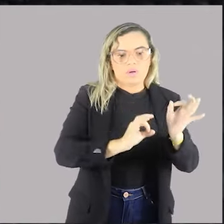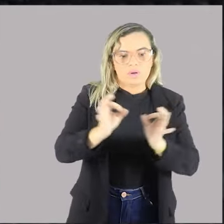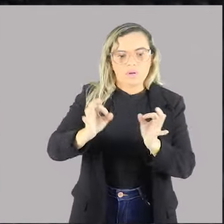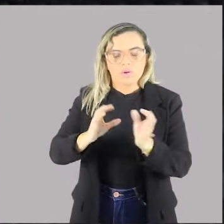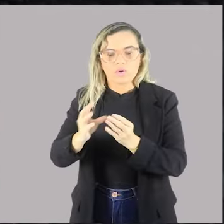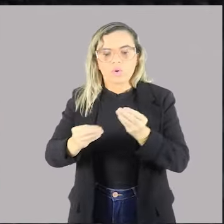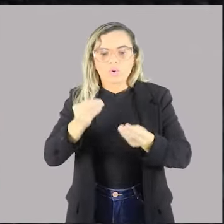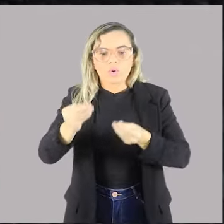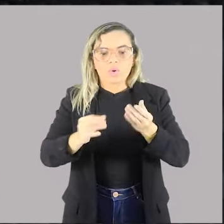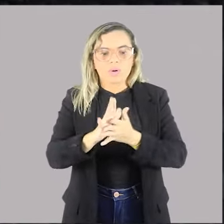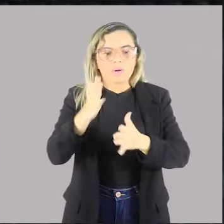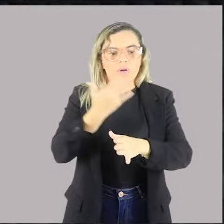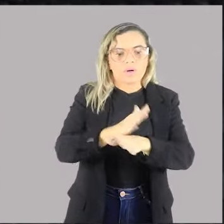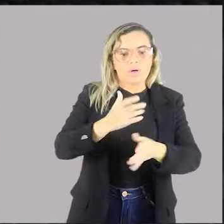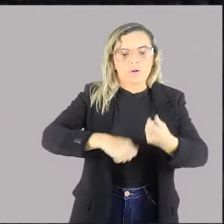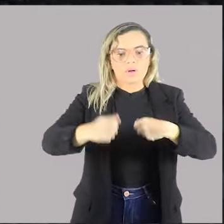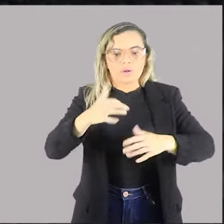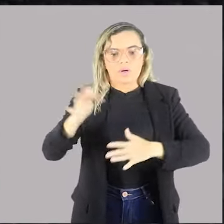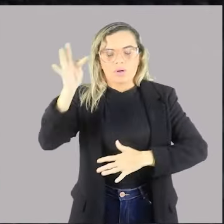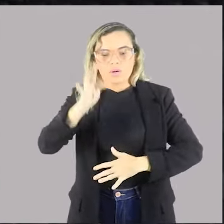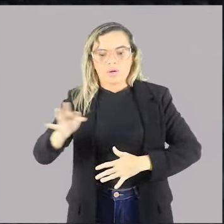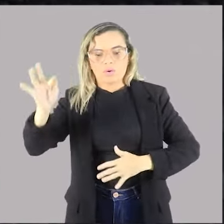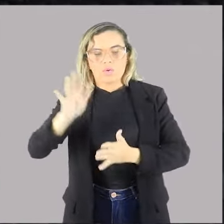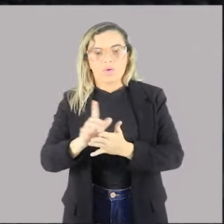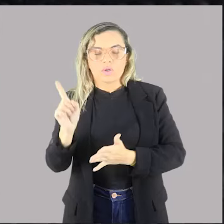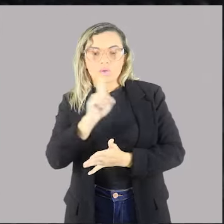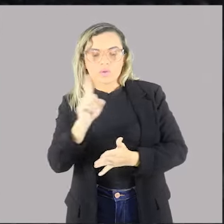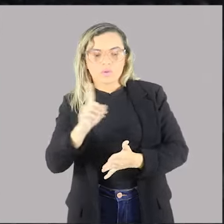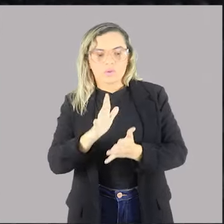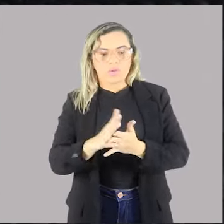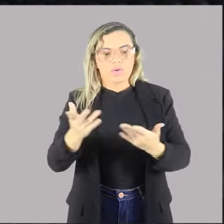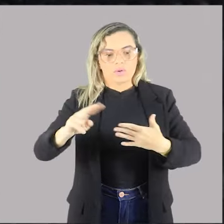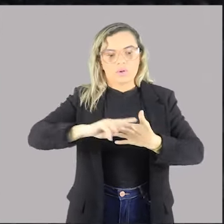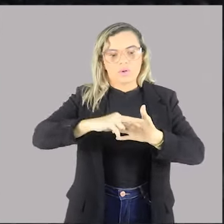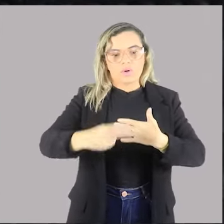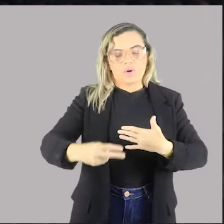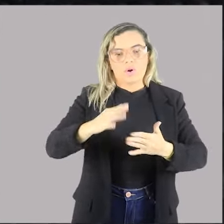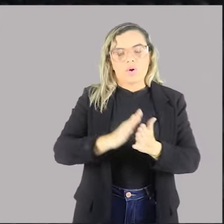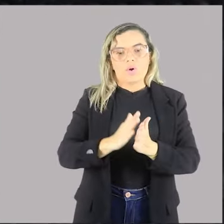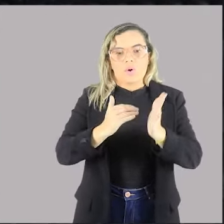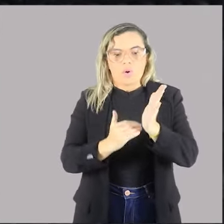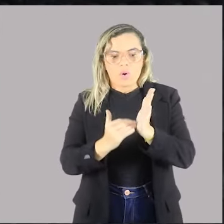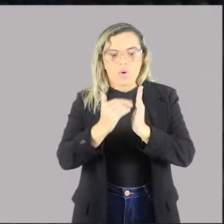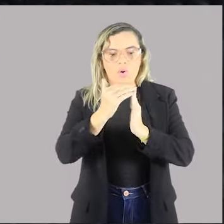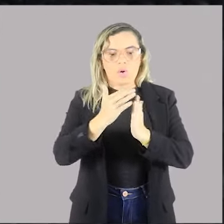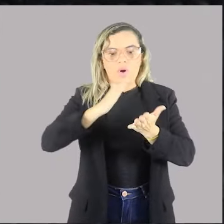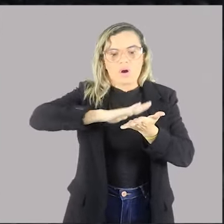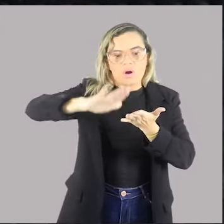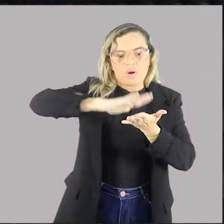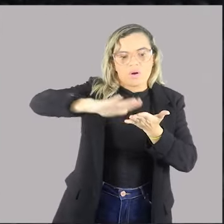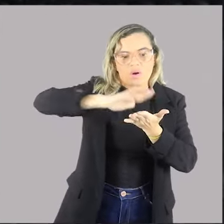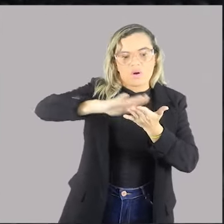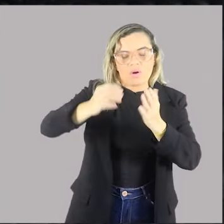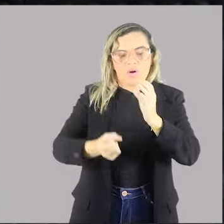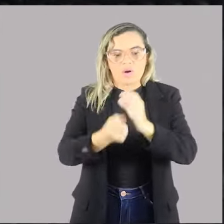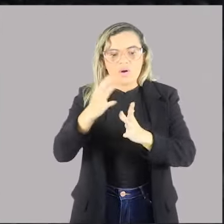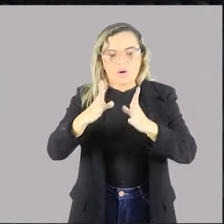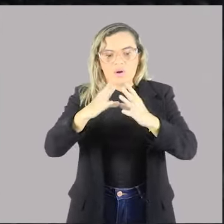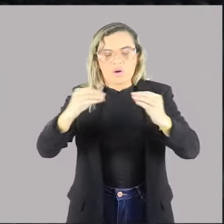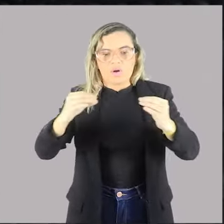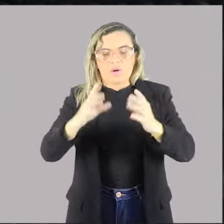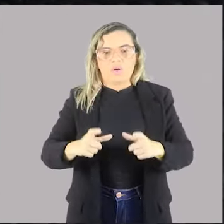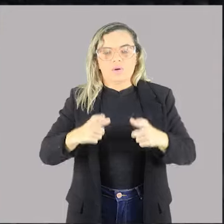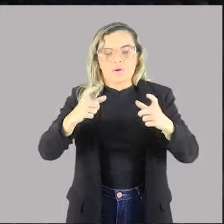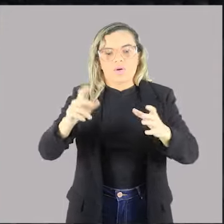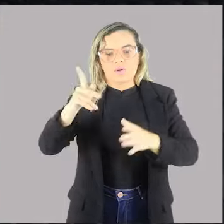e funcionamento da administração federal, quando não implicar no aumento de despesas nem criação ou extinção de órgãos públicos.